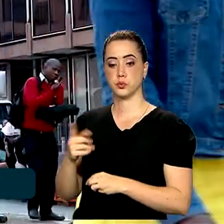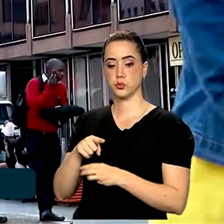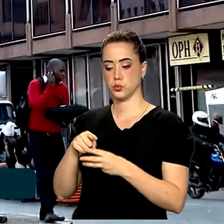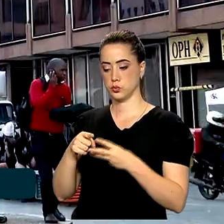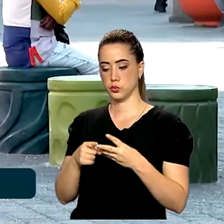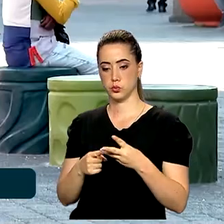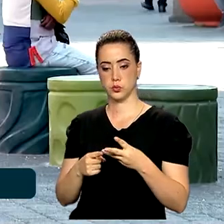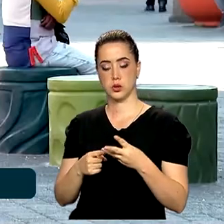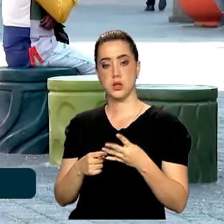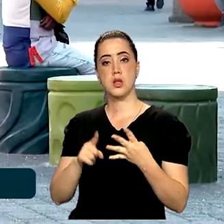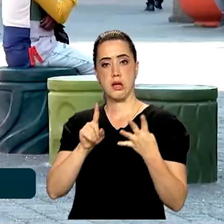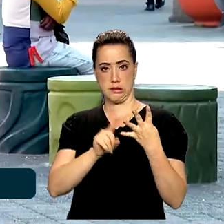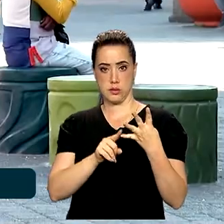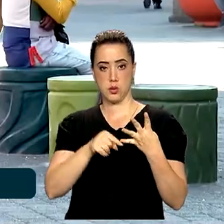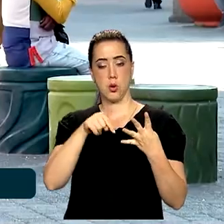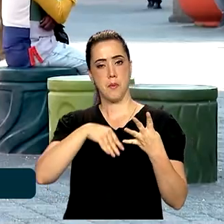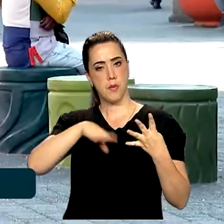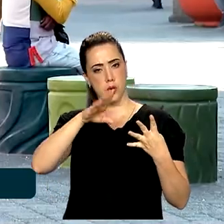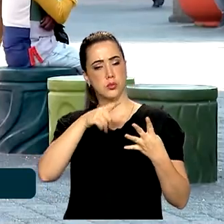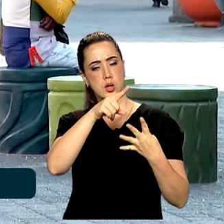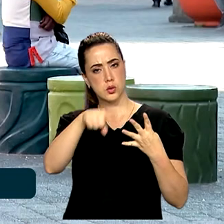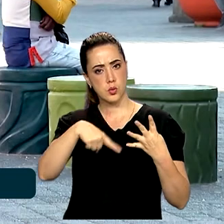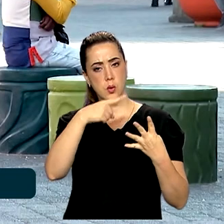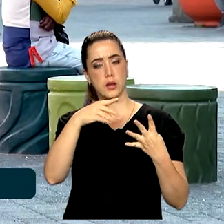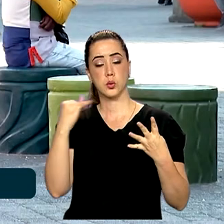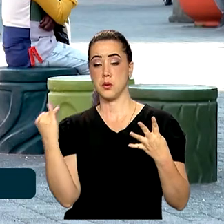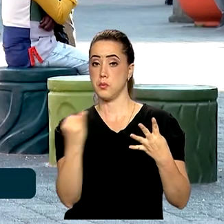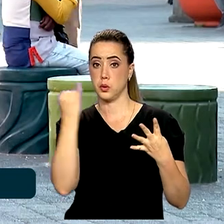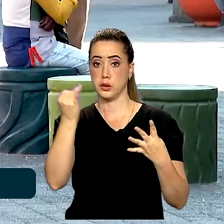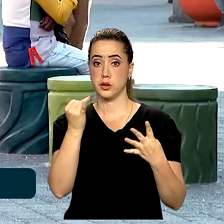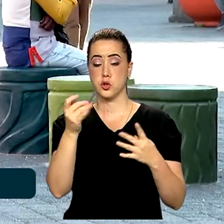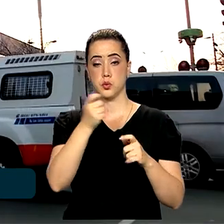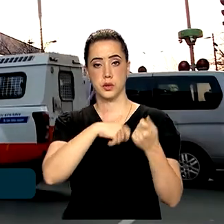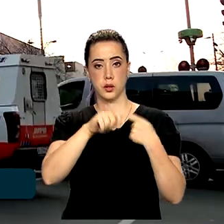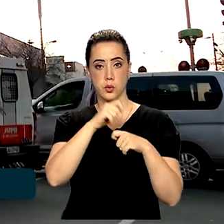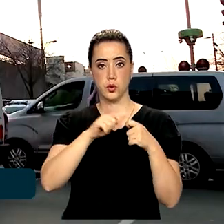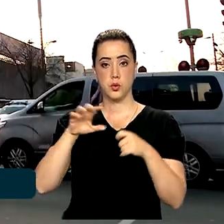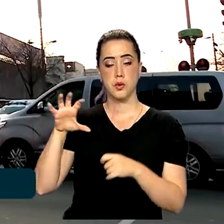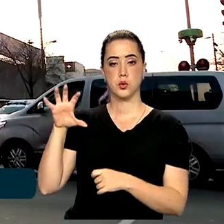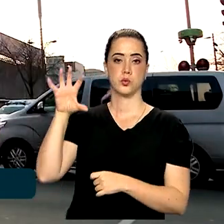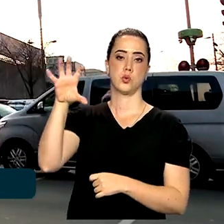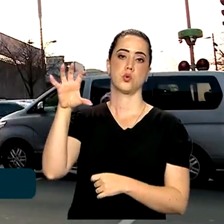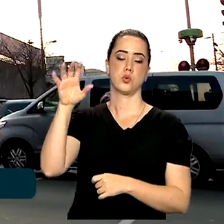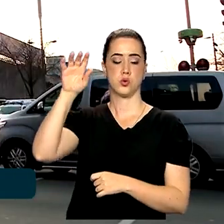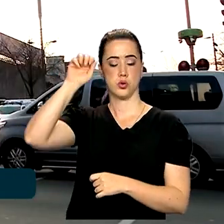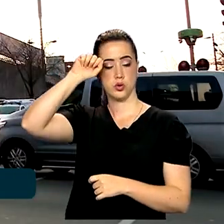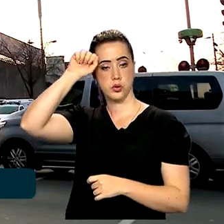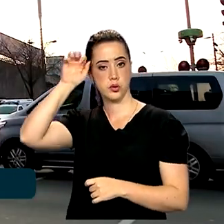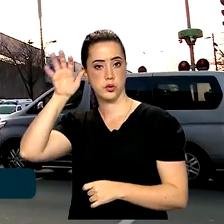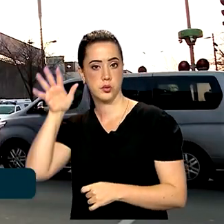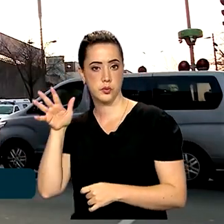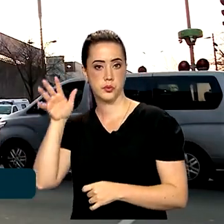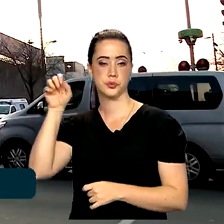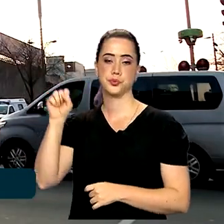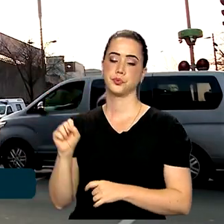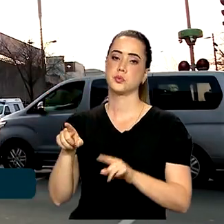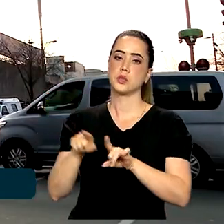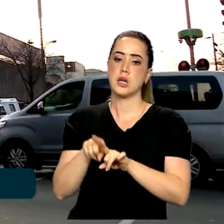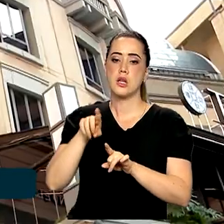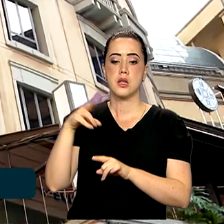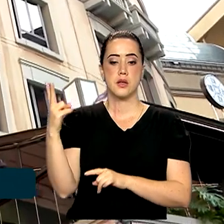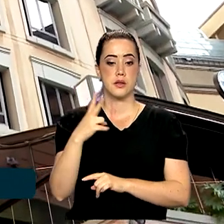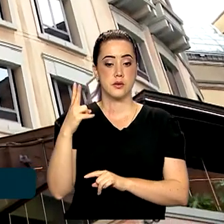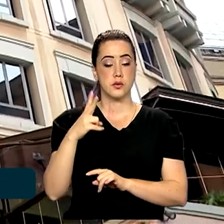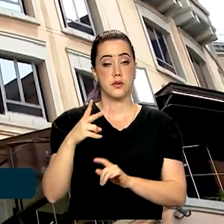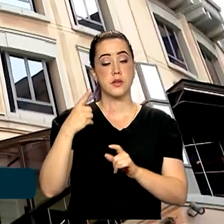Cidade do Cabo é uma das mais importantes para a economia do continente africano. E pela segunda vez, a cidade símbolo da